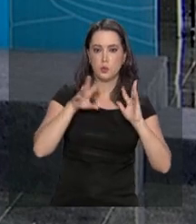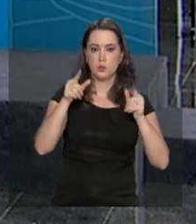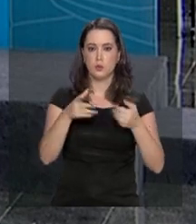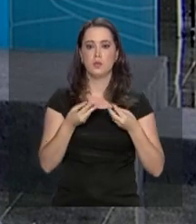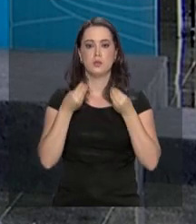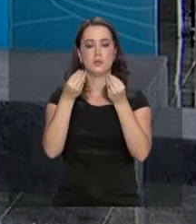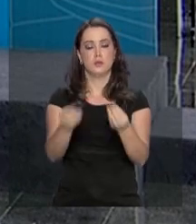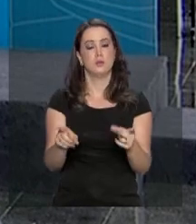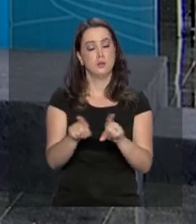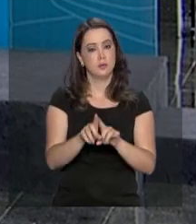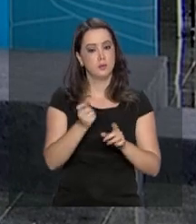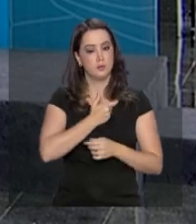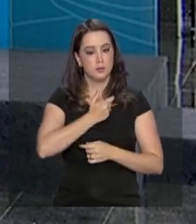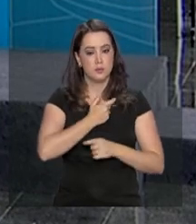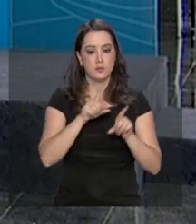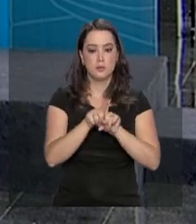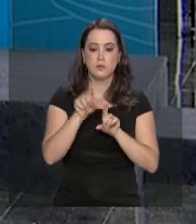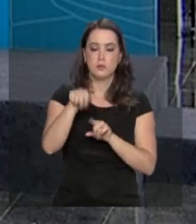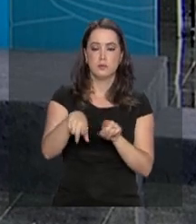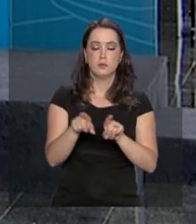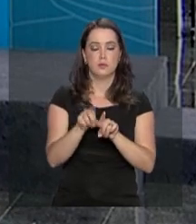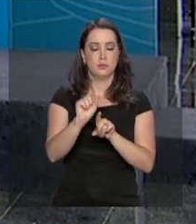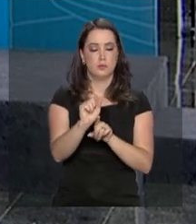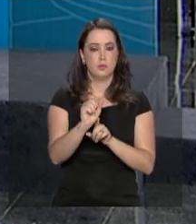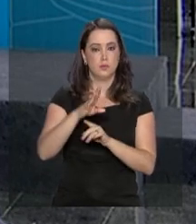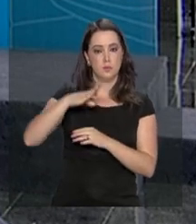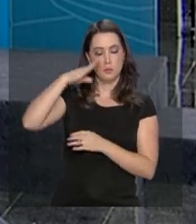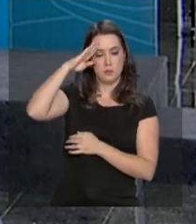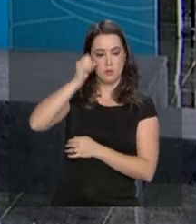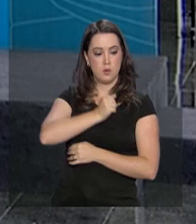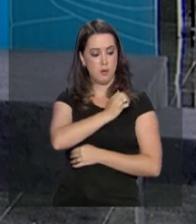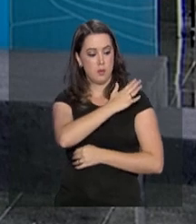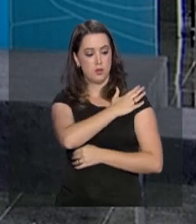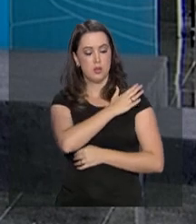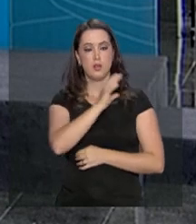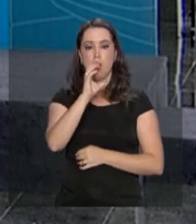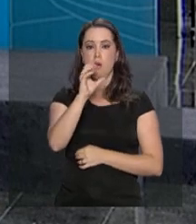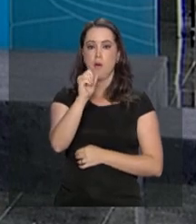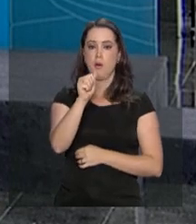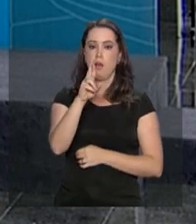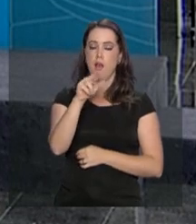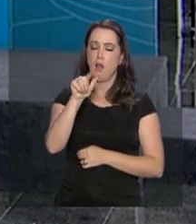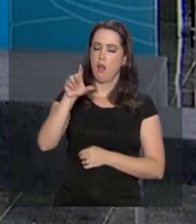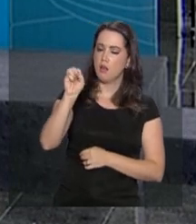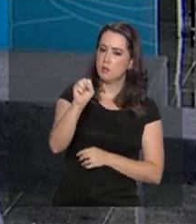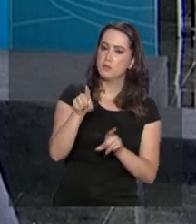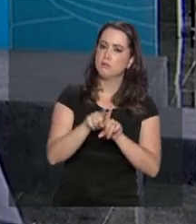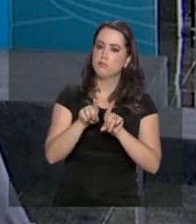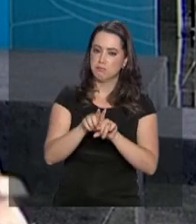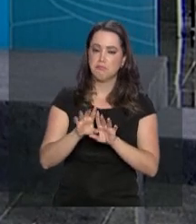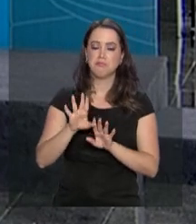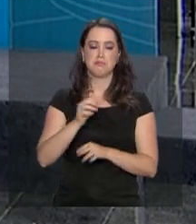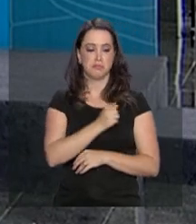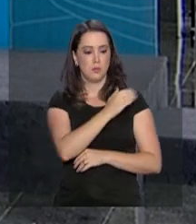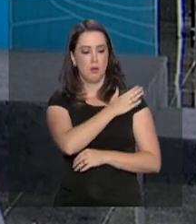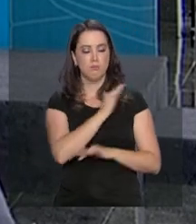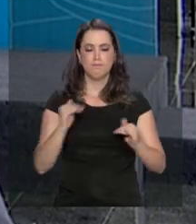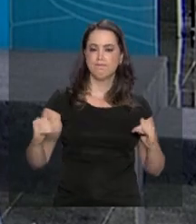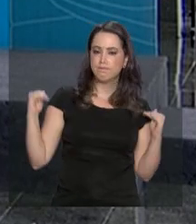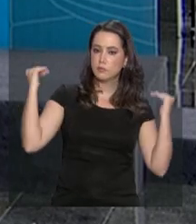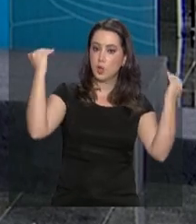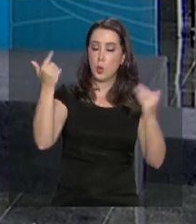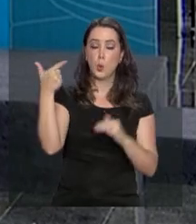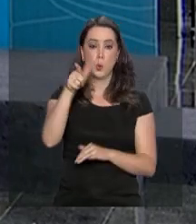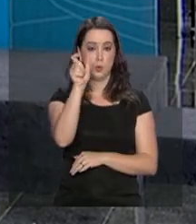condecoração. E também o general Carlos Alberto dos Santos Cruz, que recebeu também essa condecoração máxima. Além dessas pessoas, outras